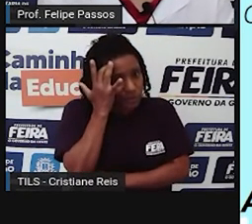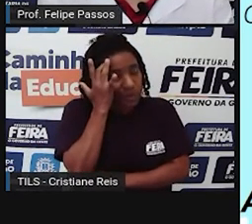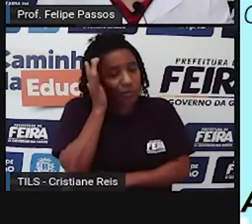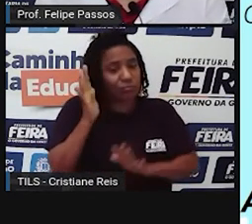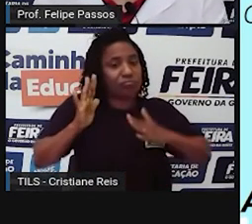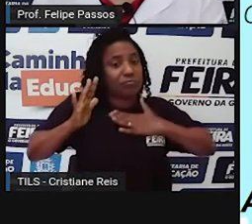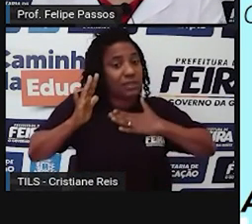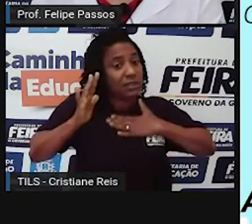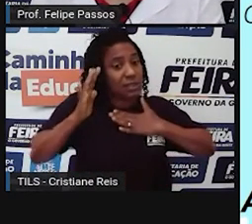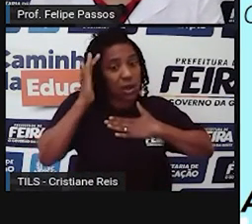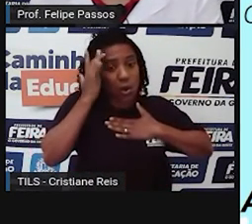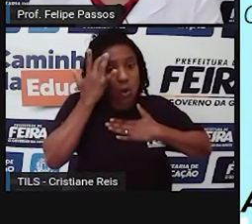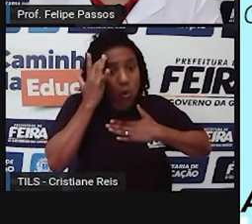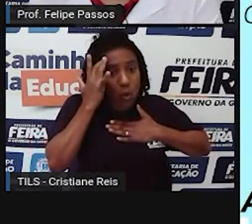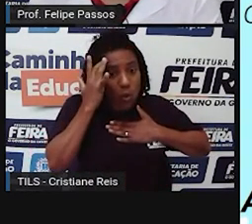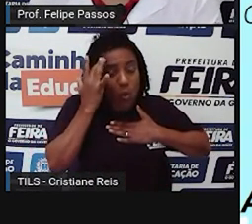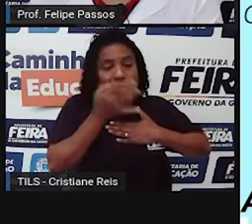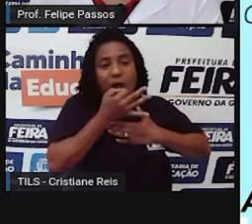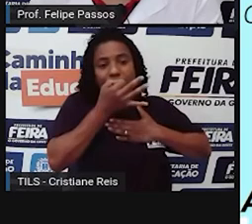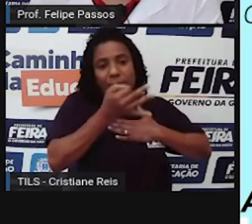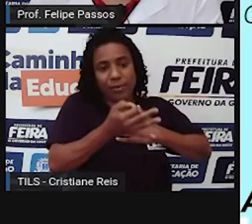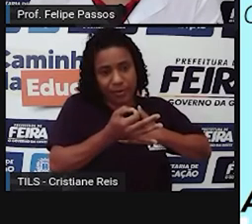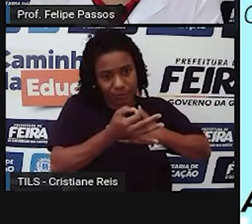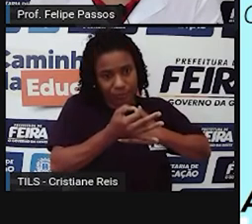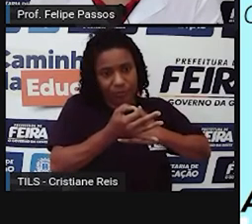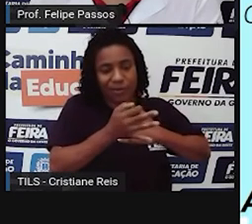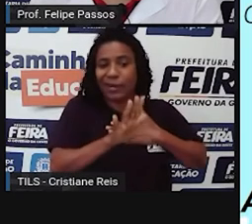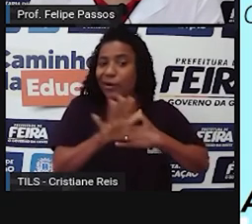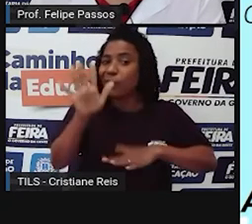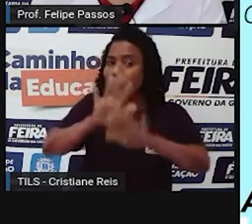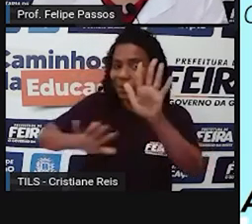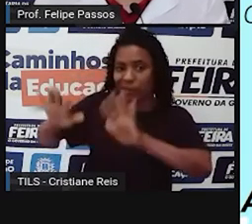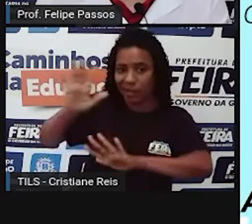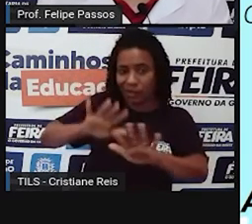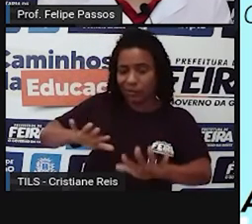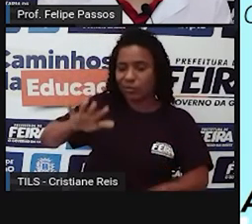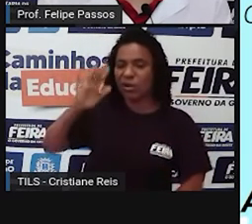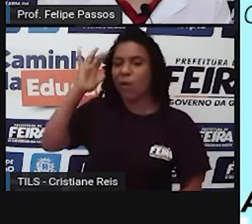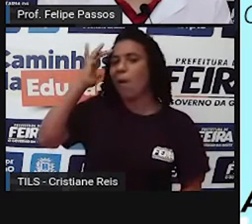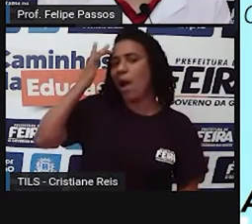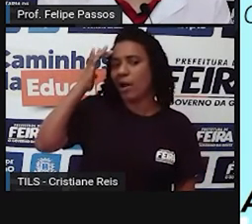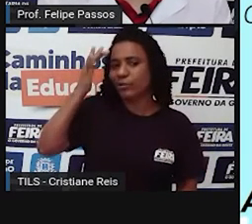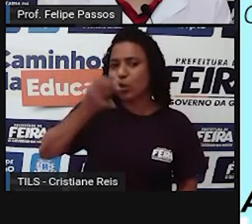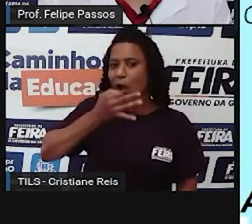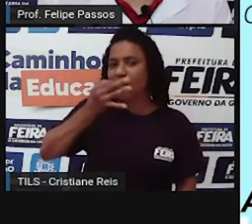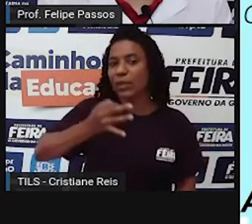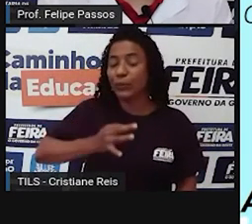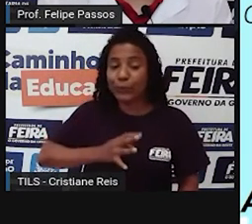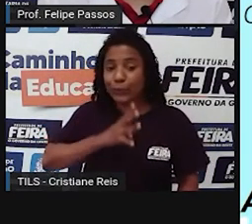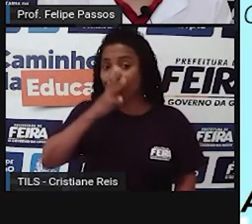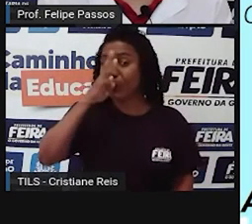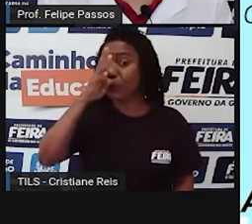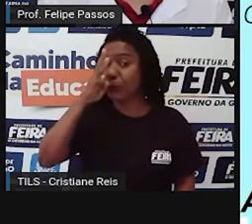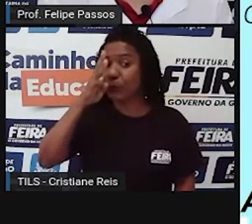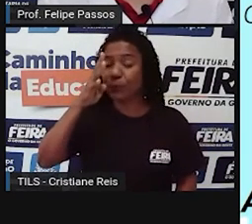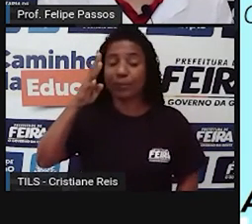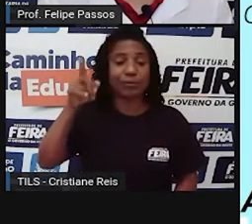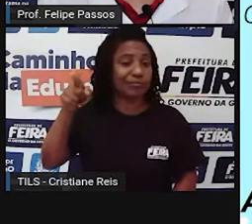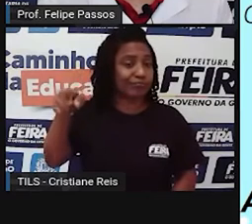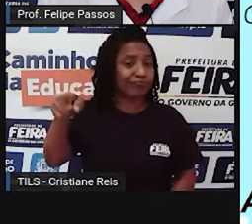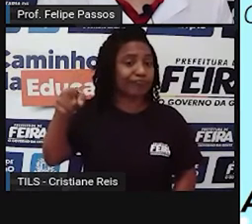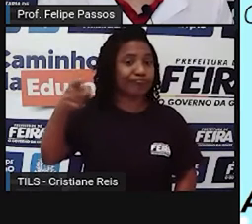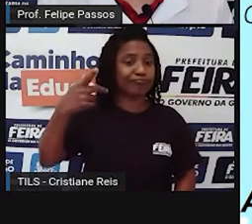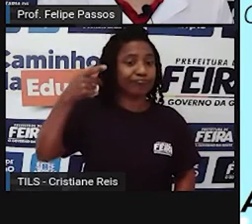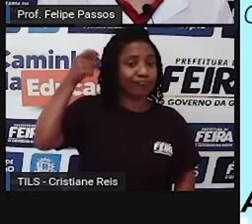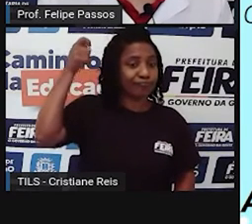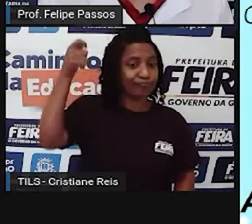ou o que pode ofender uma pessoa. Às vezes, tem coisas que a gente acha que é opinião, mas é